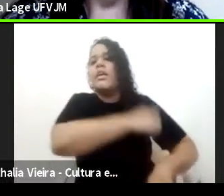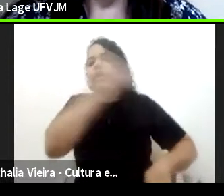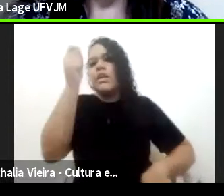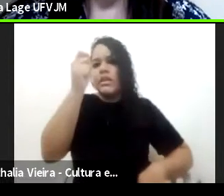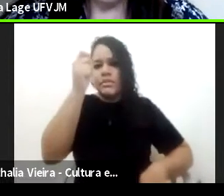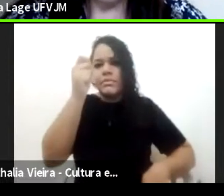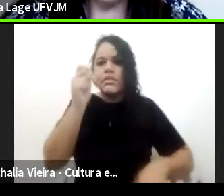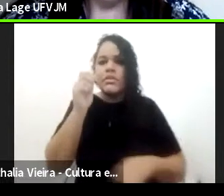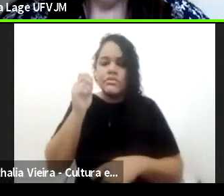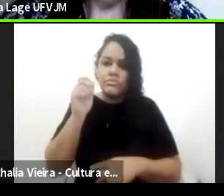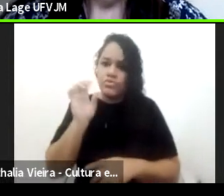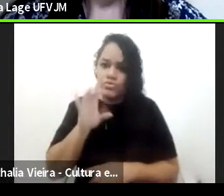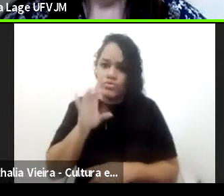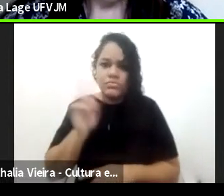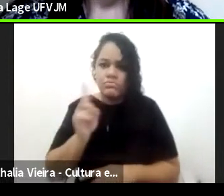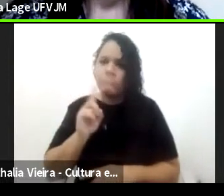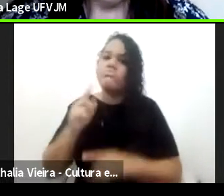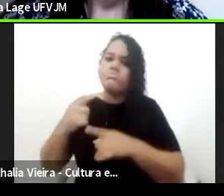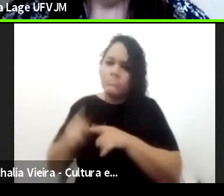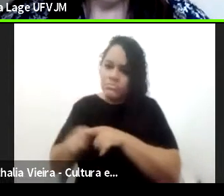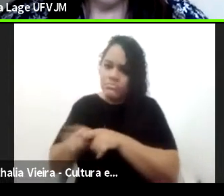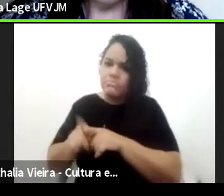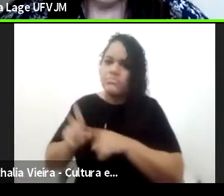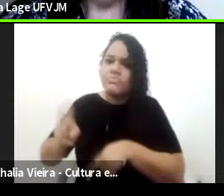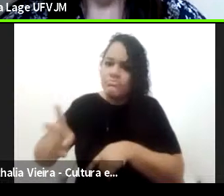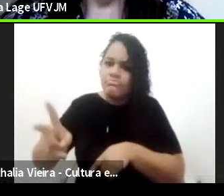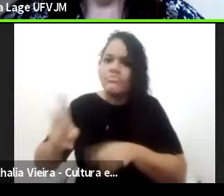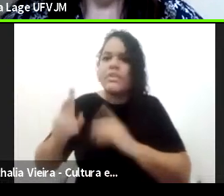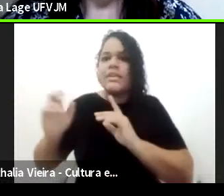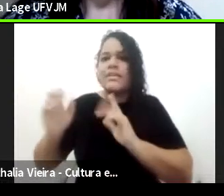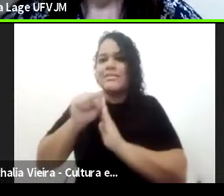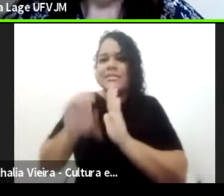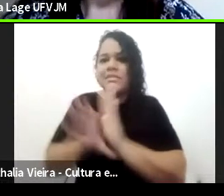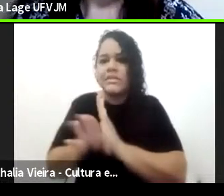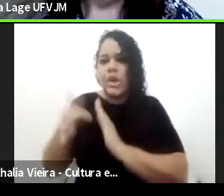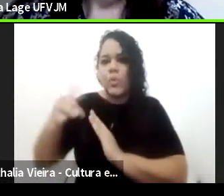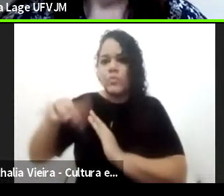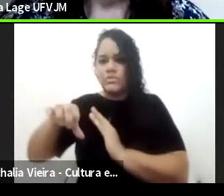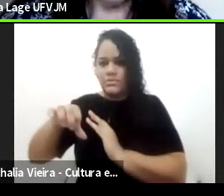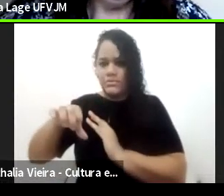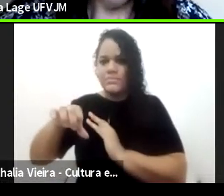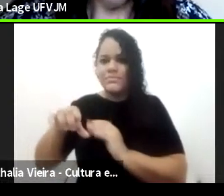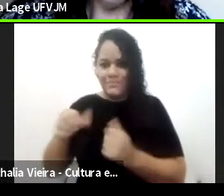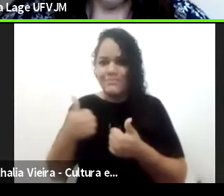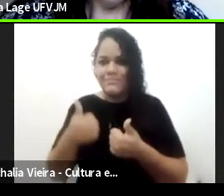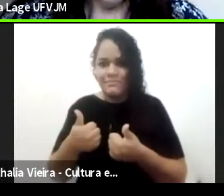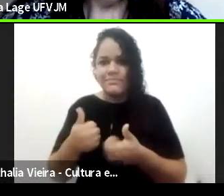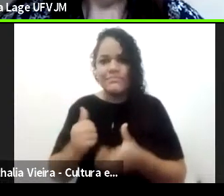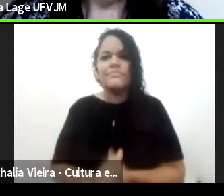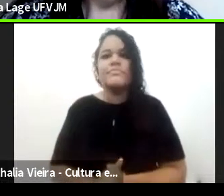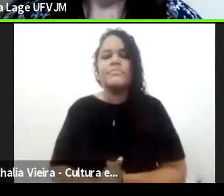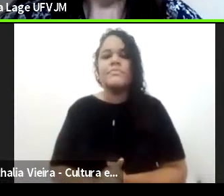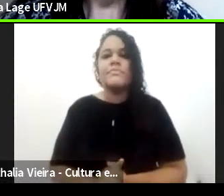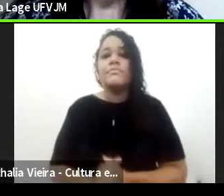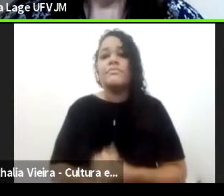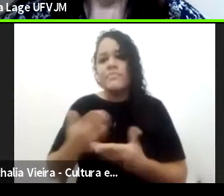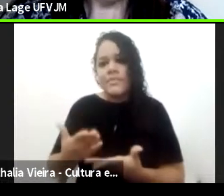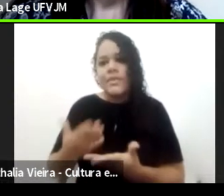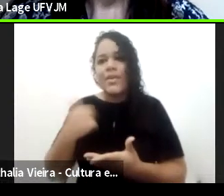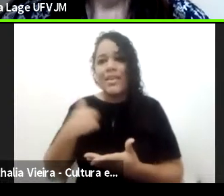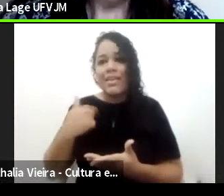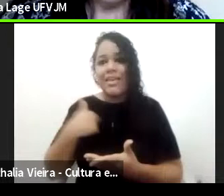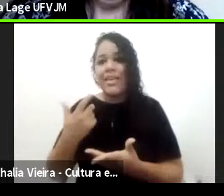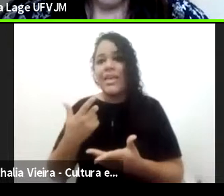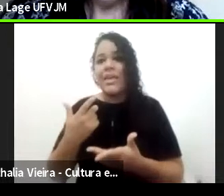XIX, se a gente pensar, uma temporalidade mais ampliada. Então, para além de falar, não vou aqui ficar falando